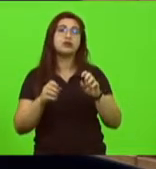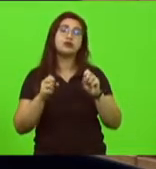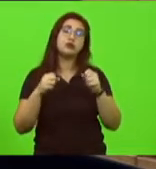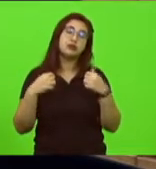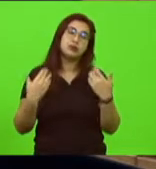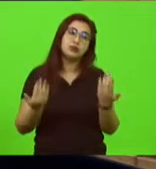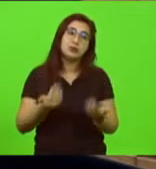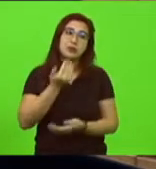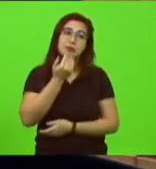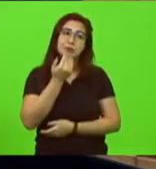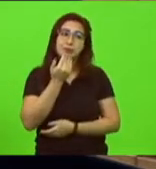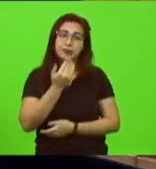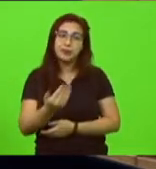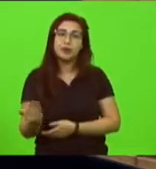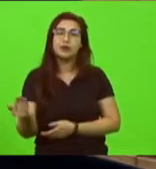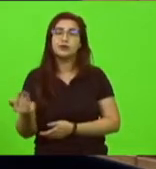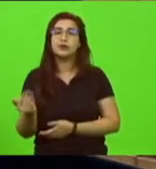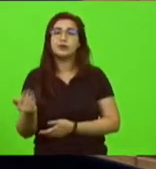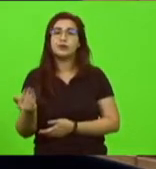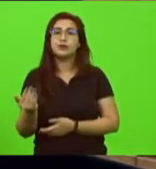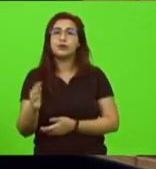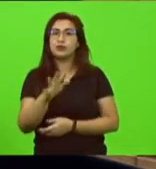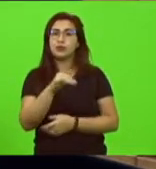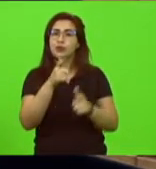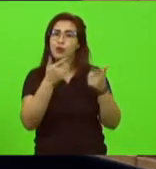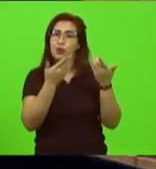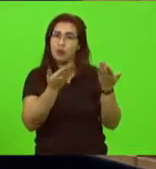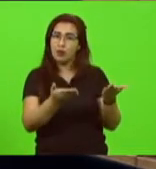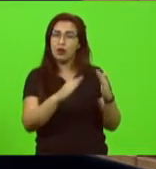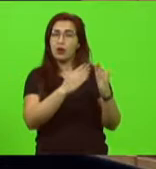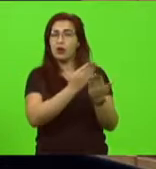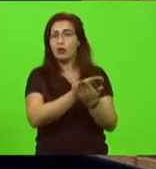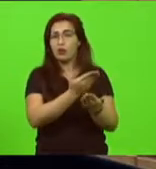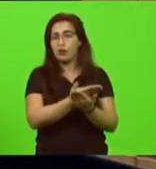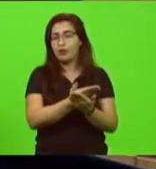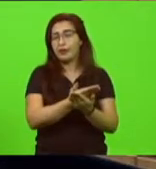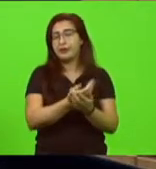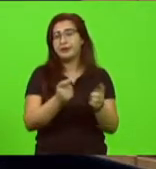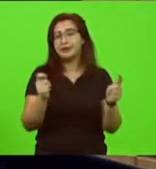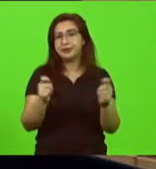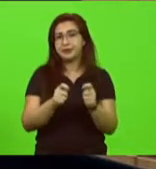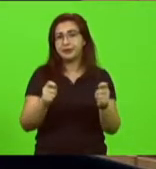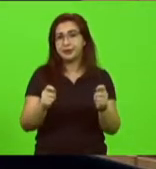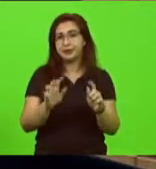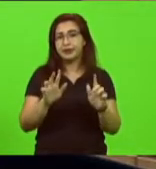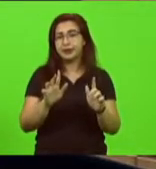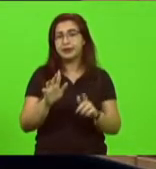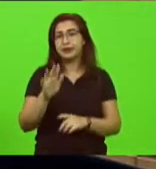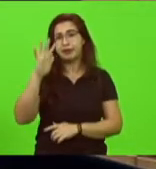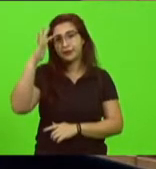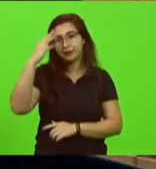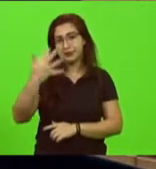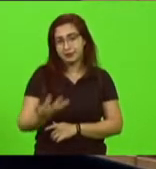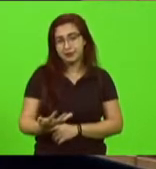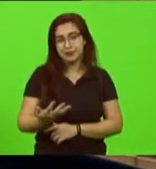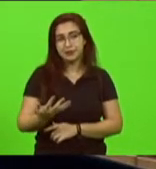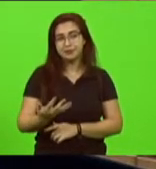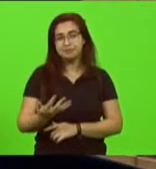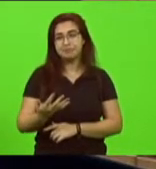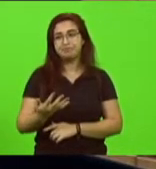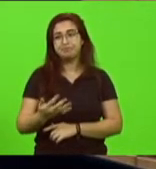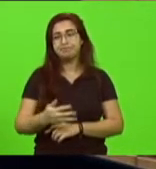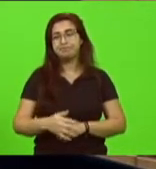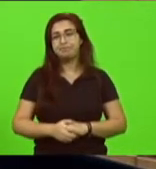para que essa solução de Vagem Bonita e desta escola básica Vitório Romã seja